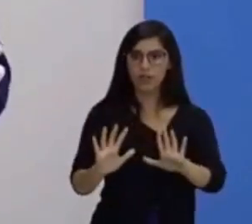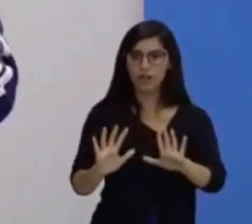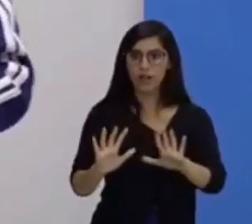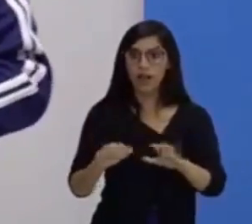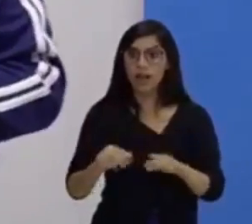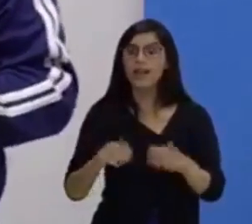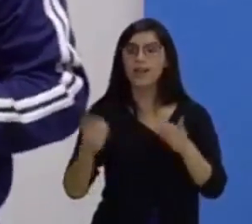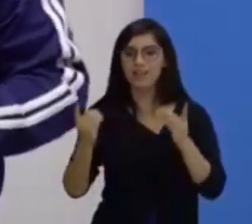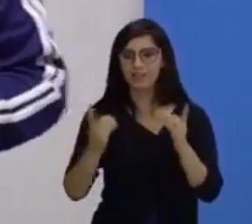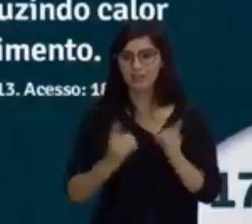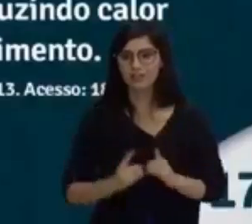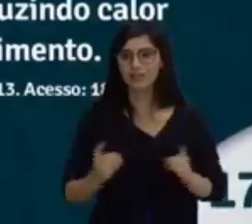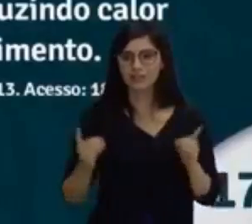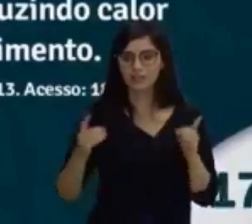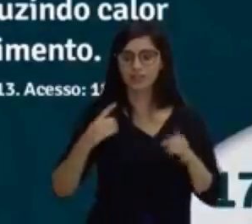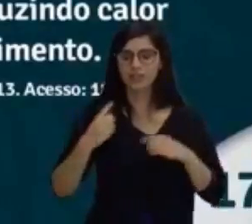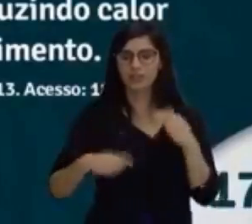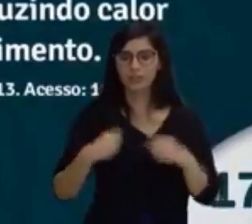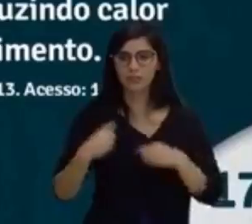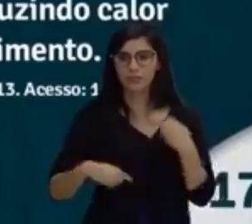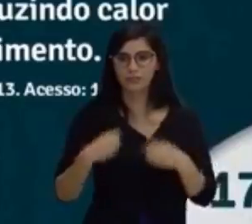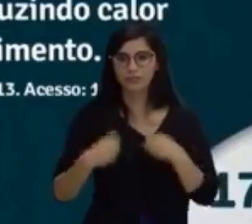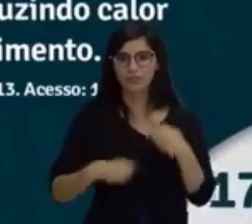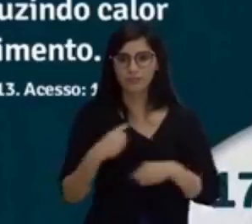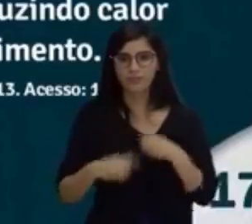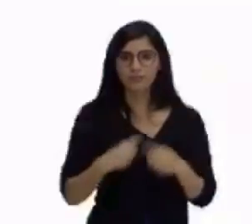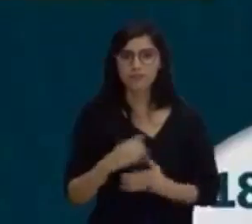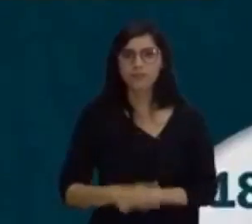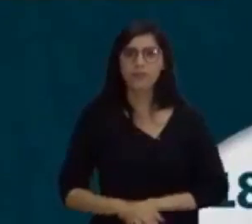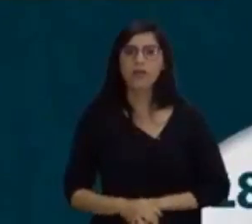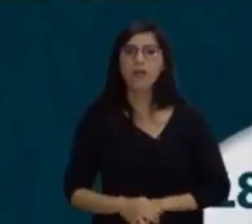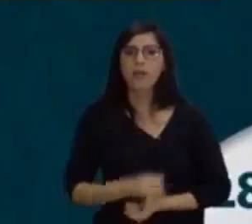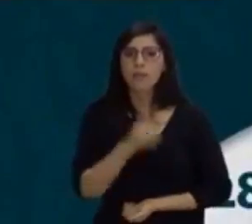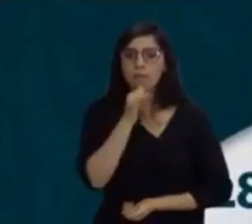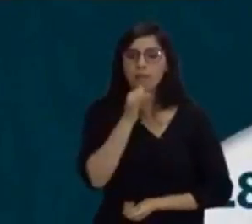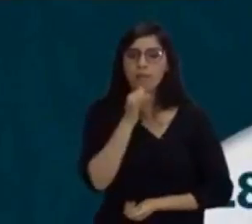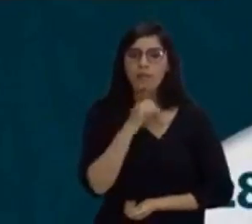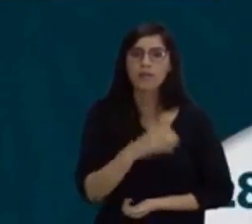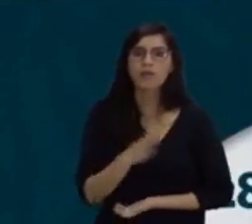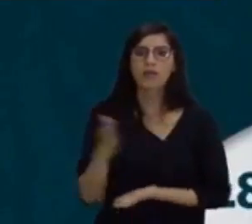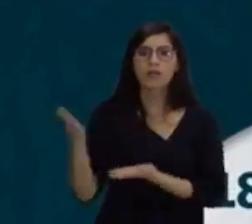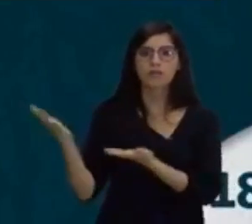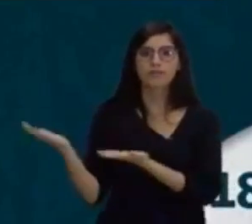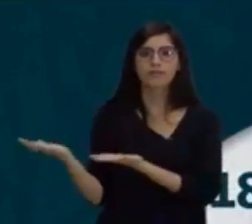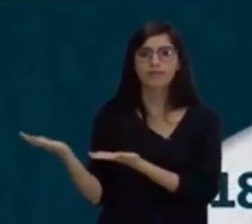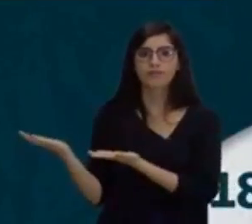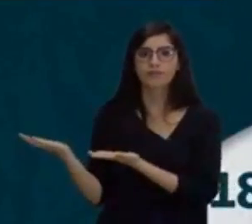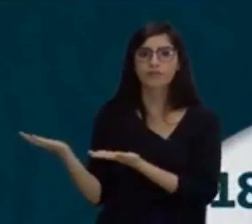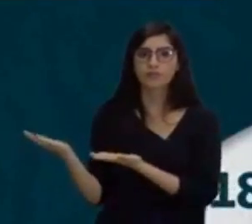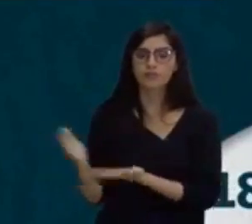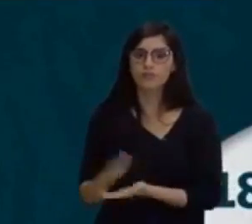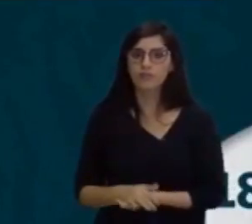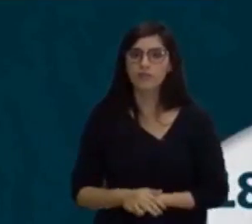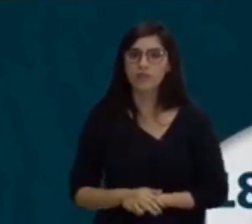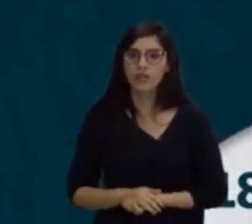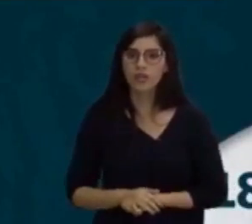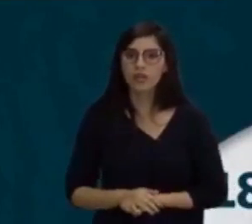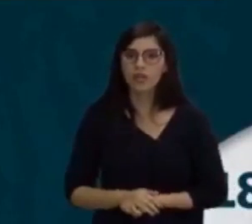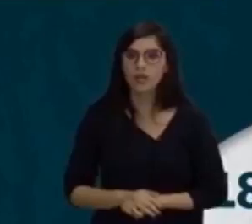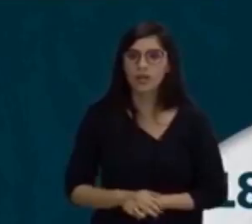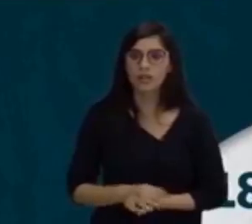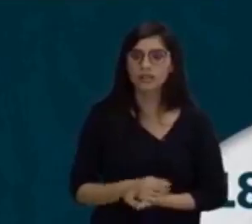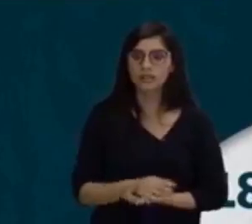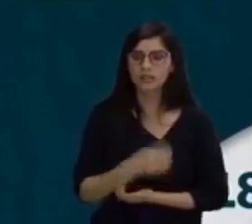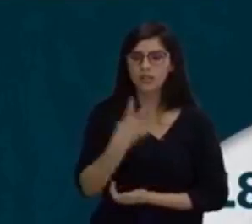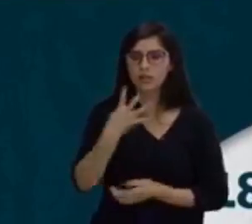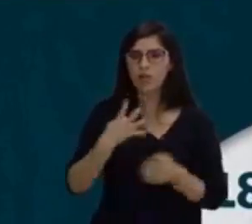dinâmico. Vamos lá? Vamos para a tela novamente? Olha só, a terminologia desportiva diferencia quatro tipos de